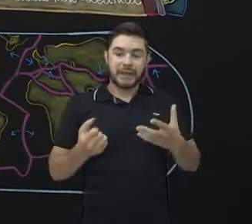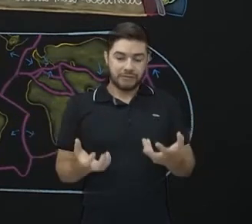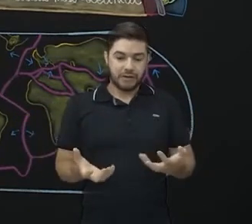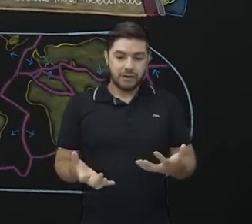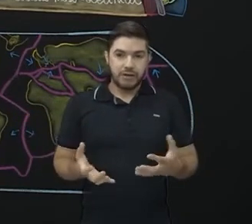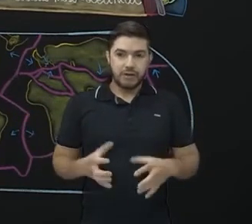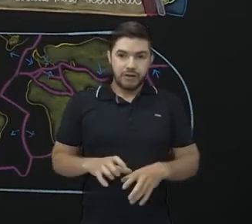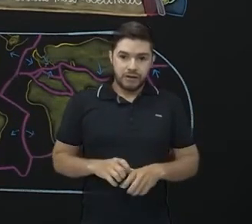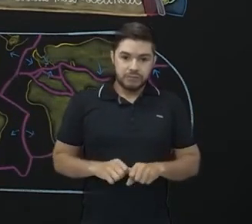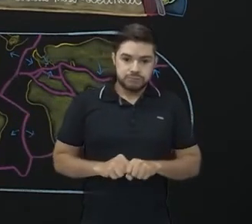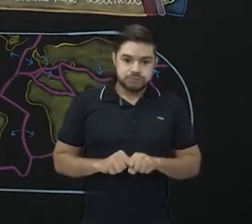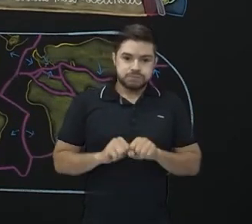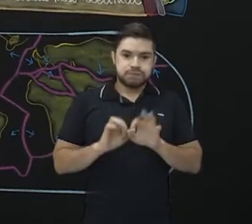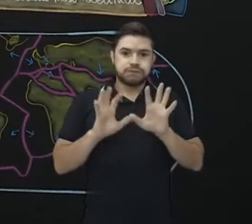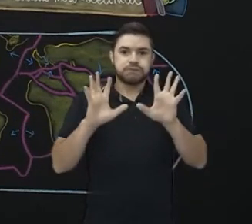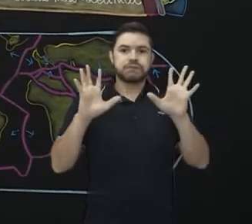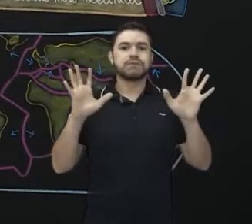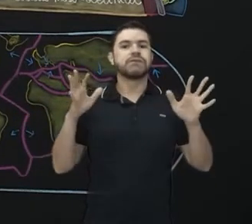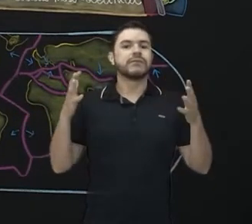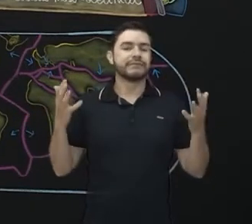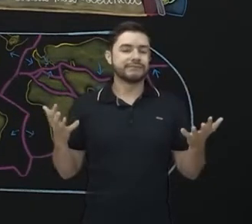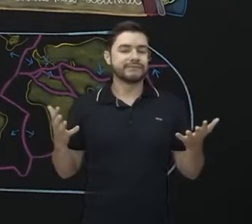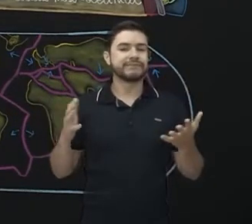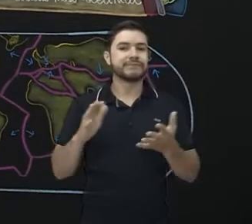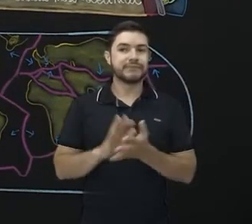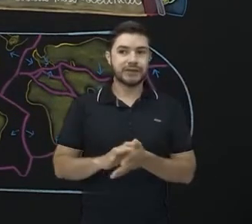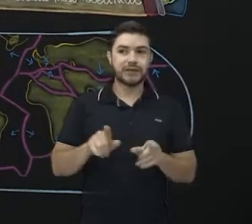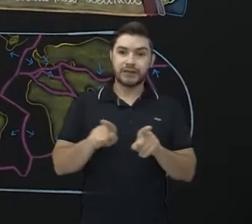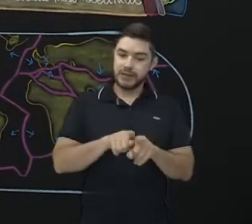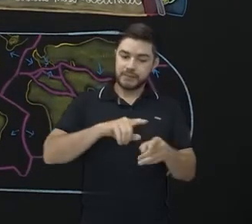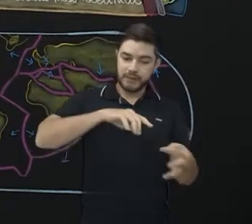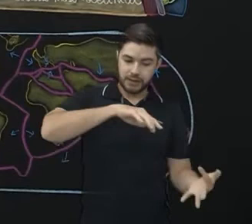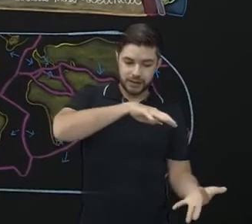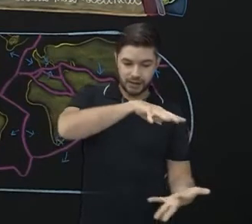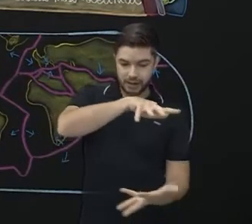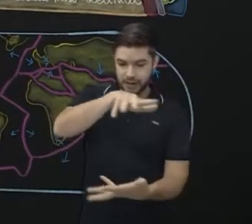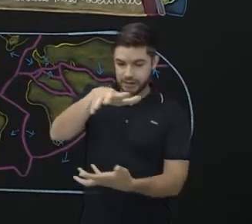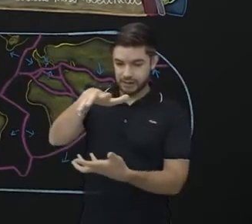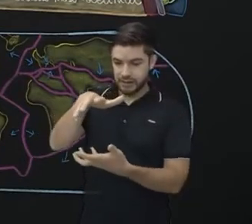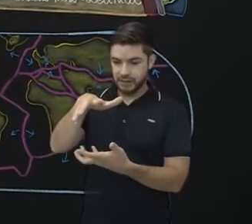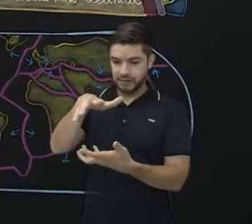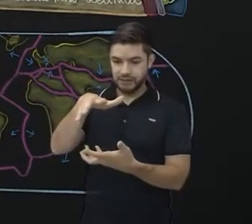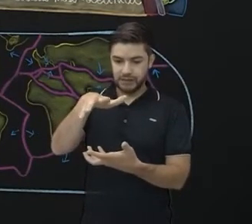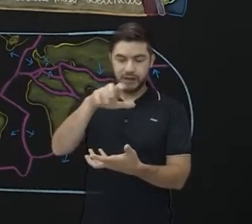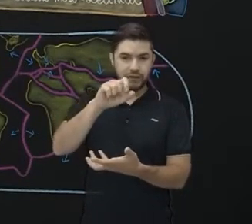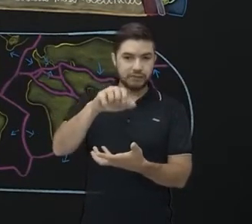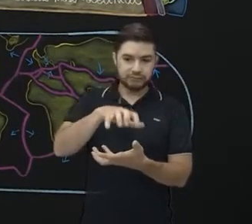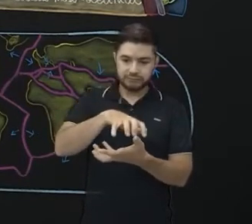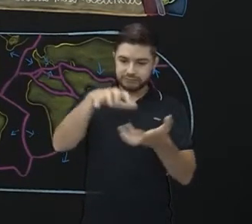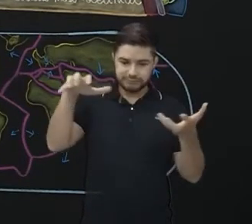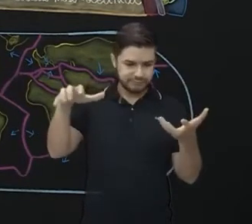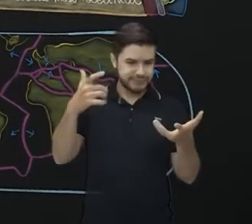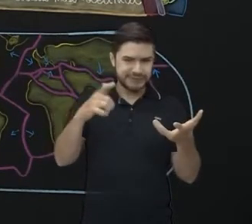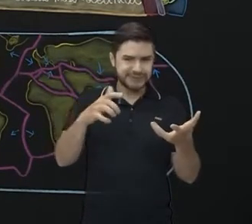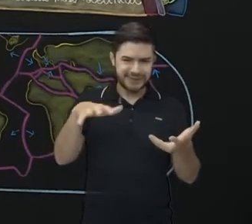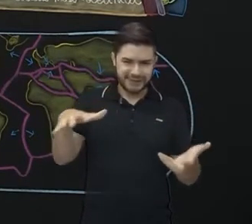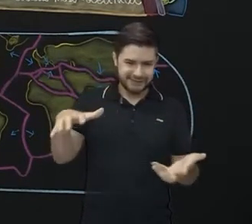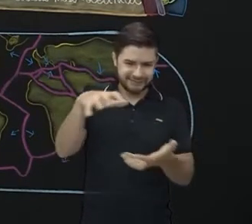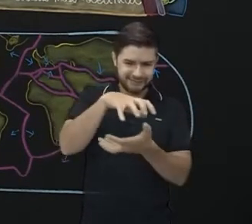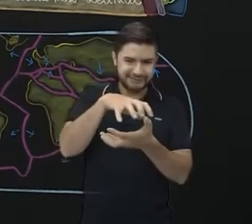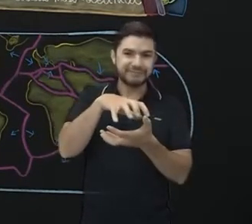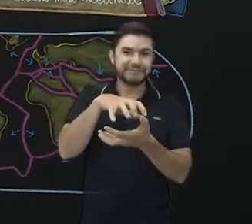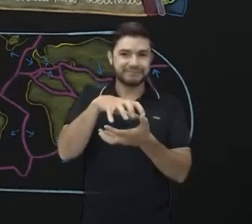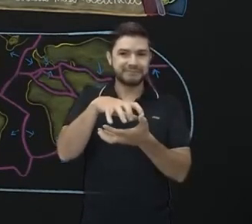pressão, não não? Porque a terra era fechadinha, hermeticamente. Então, imagine o que era uma panela de pressão